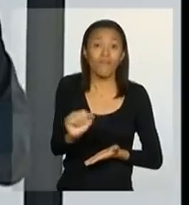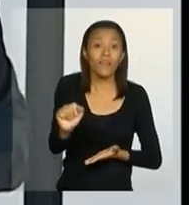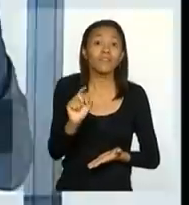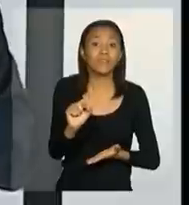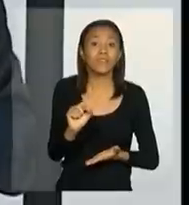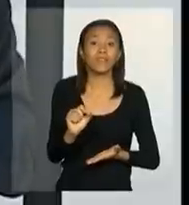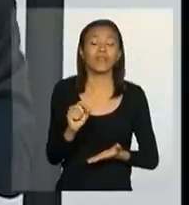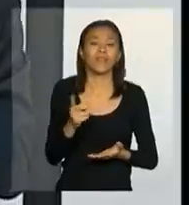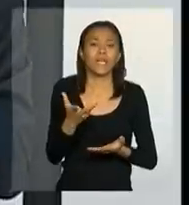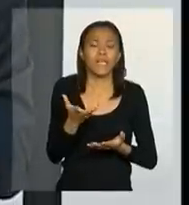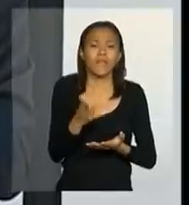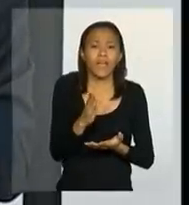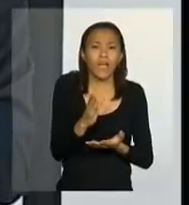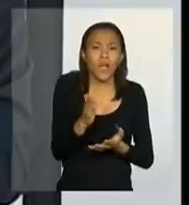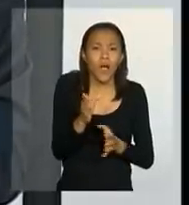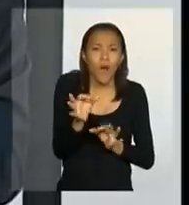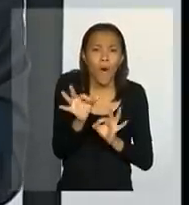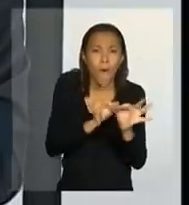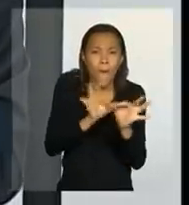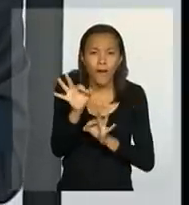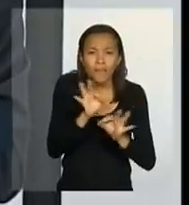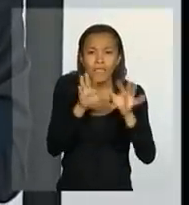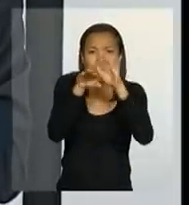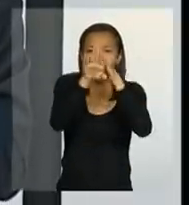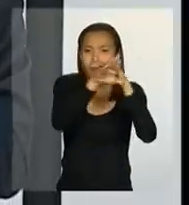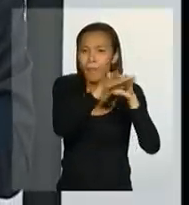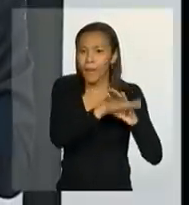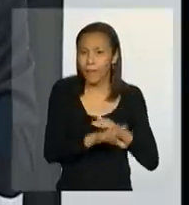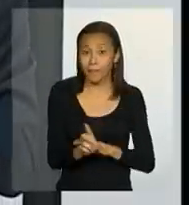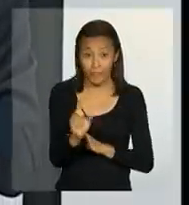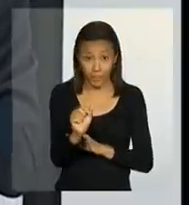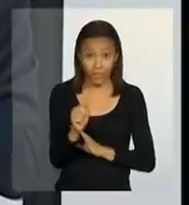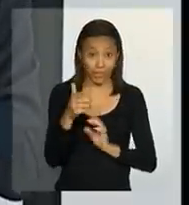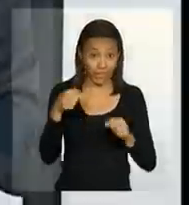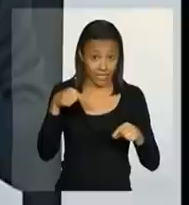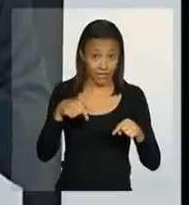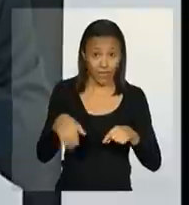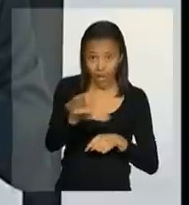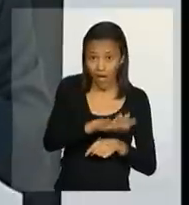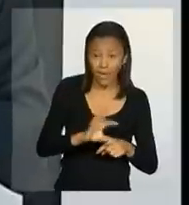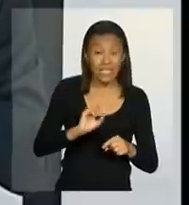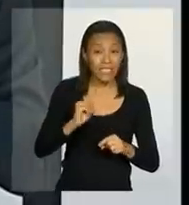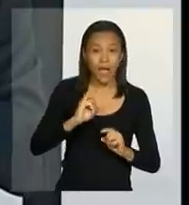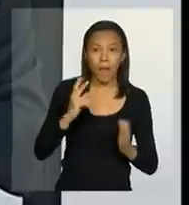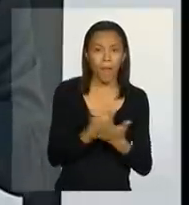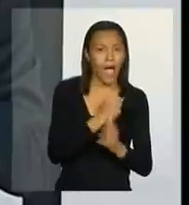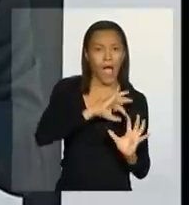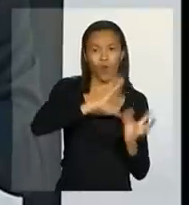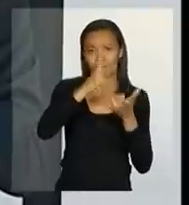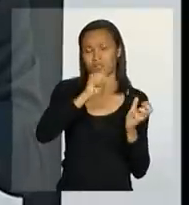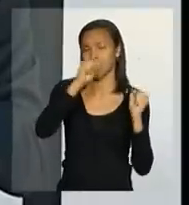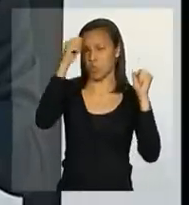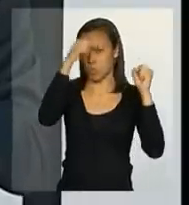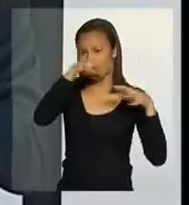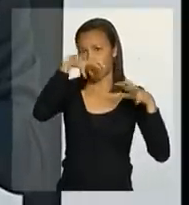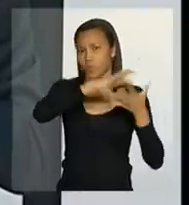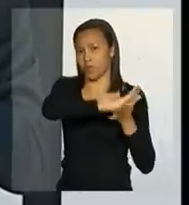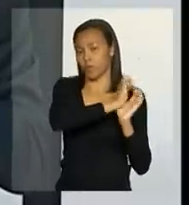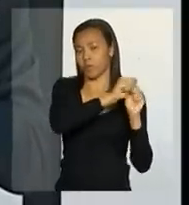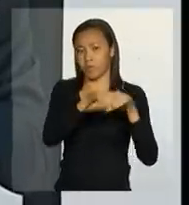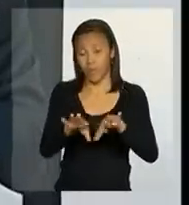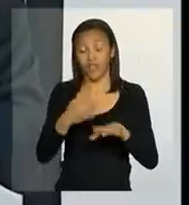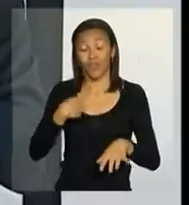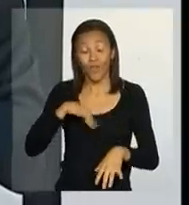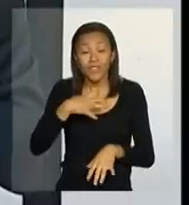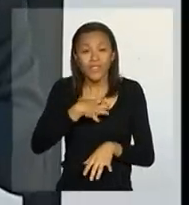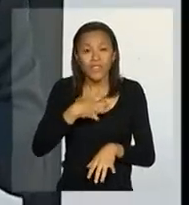corretores para nos prepararmos nesse campo. Eu trago essas ponderações porque a gente sente isso e